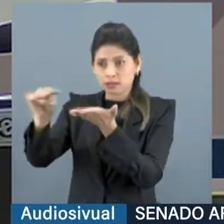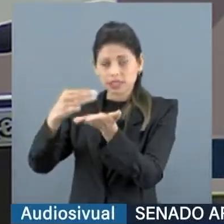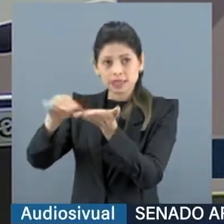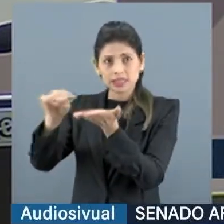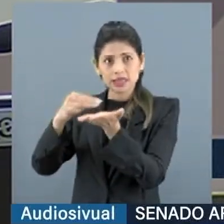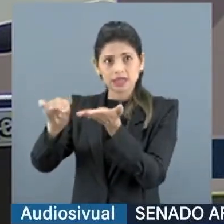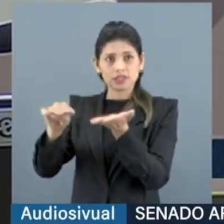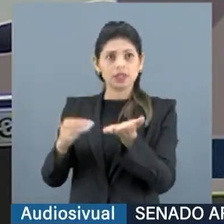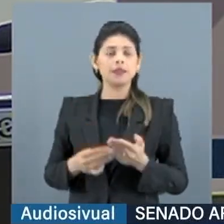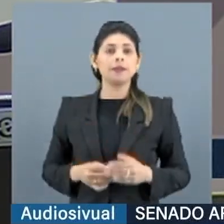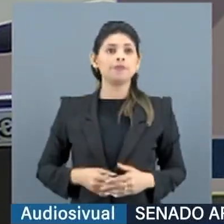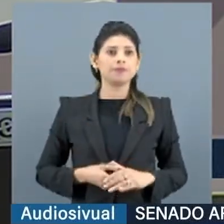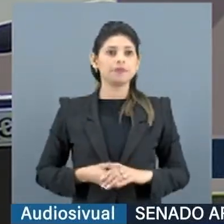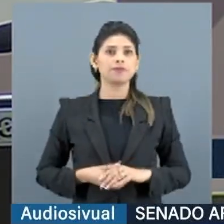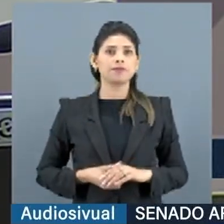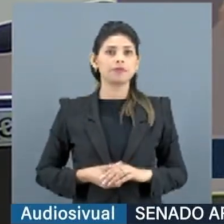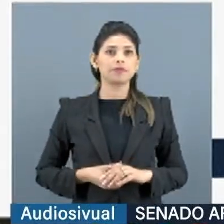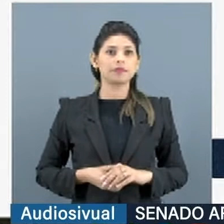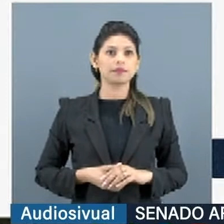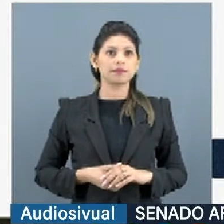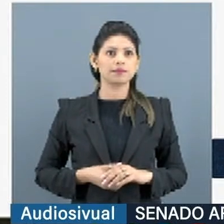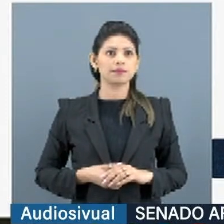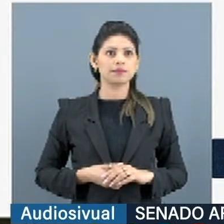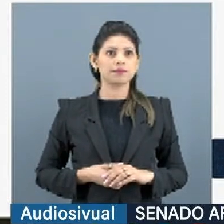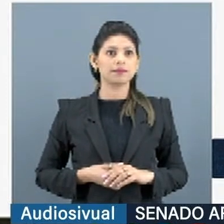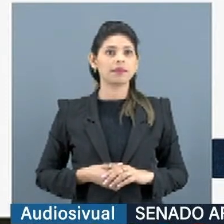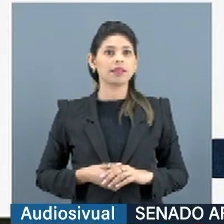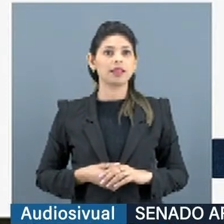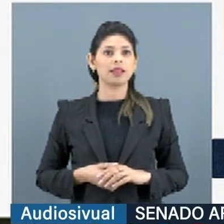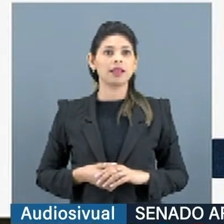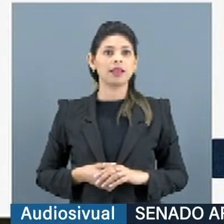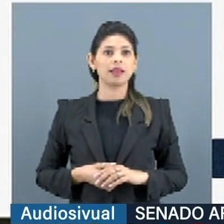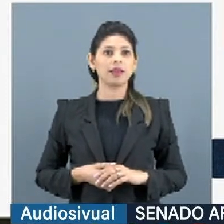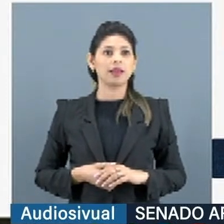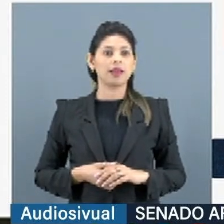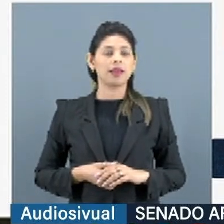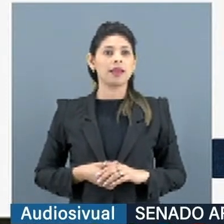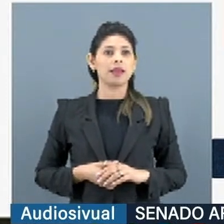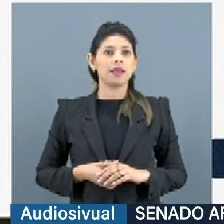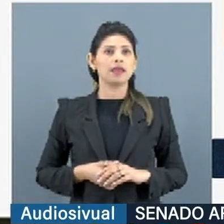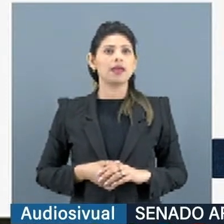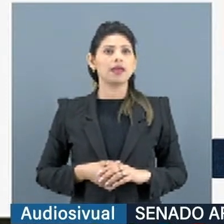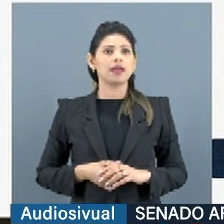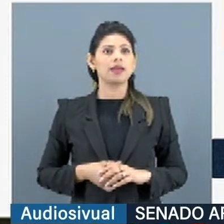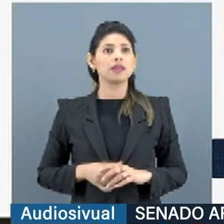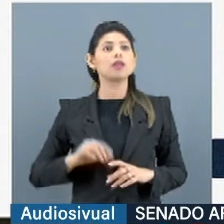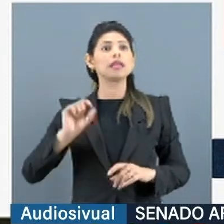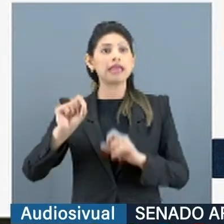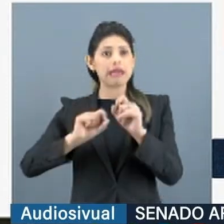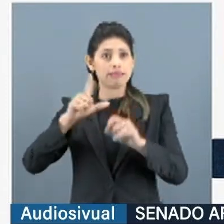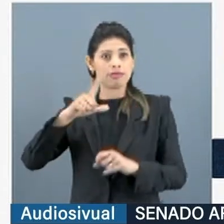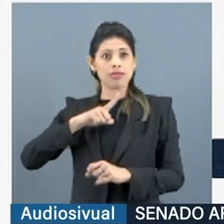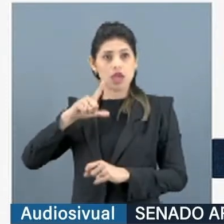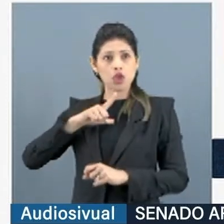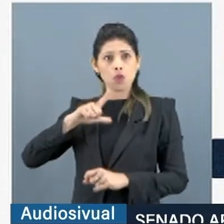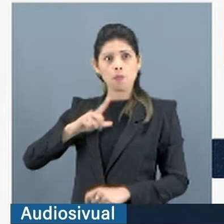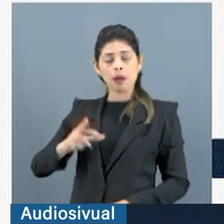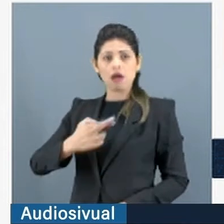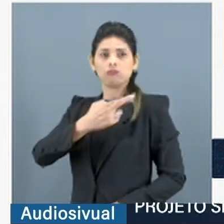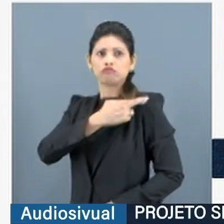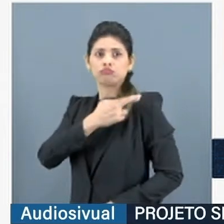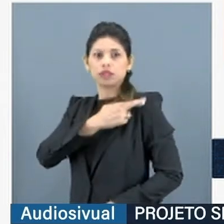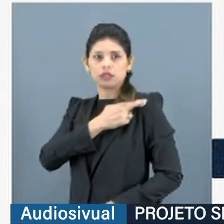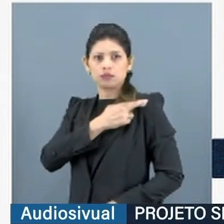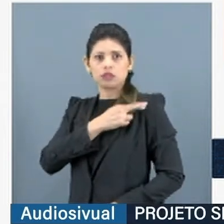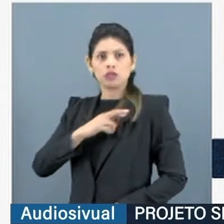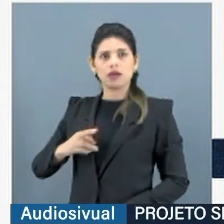mensagens que eram. Olha o Jorge Walsh. Passei o dia no QG. Sequência. Tem uma missão. Aqui já é